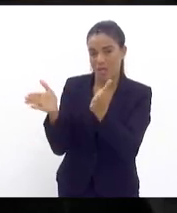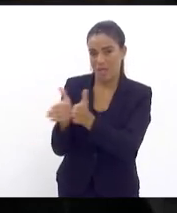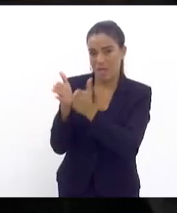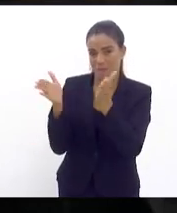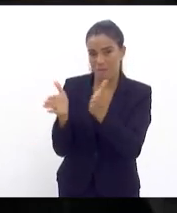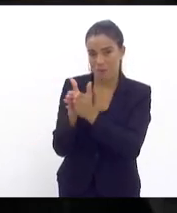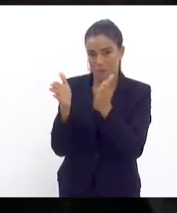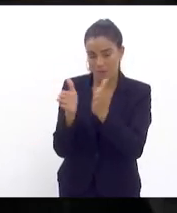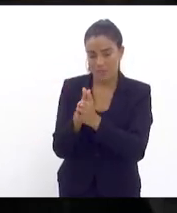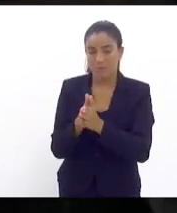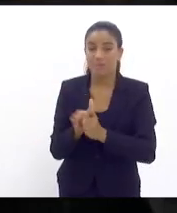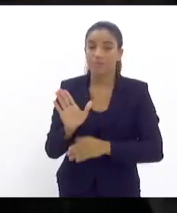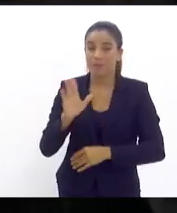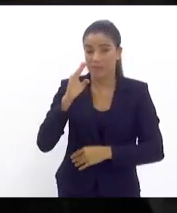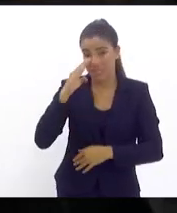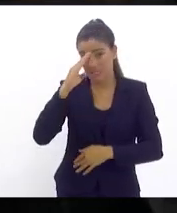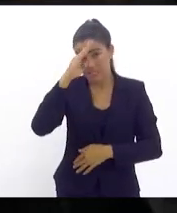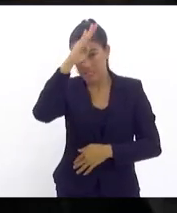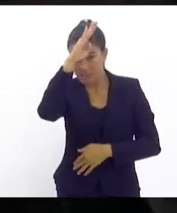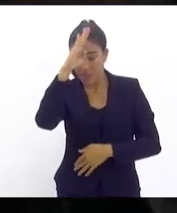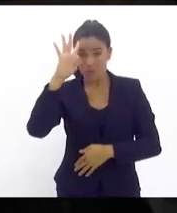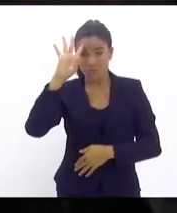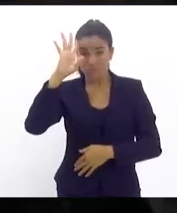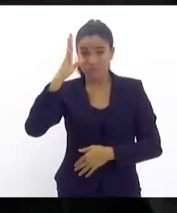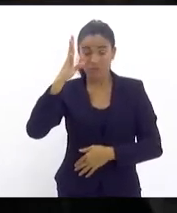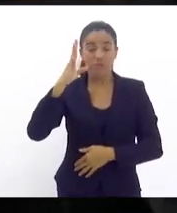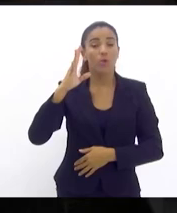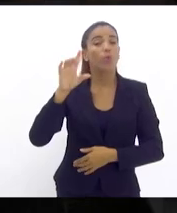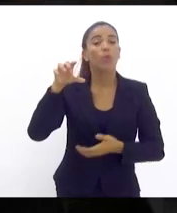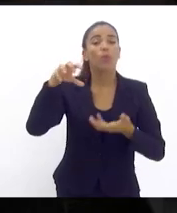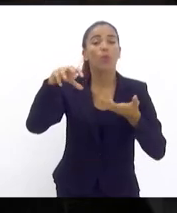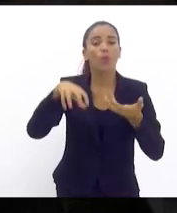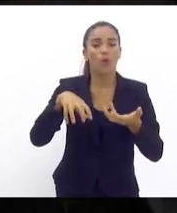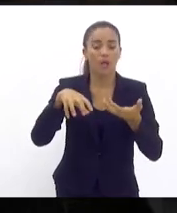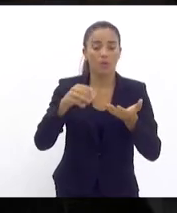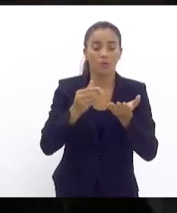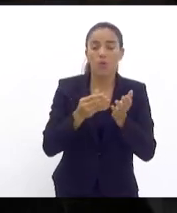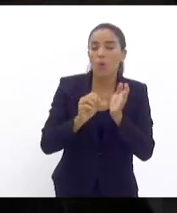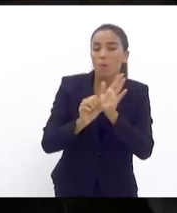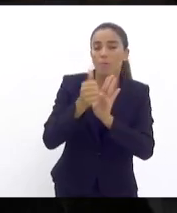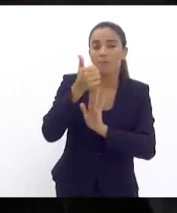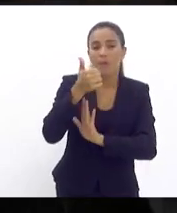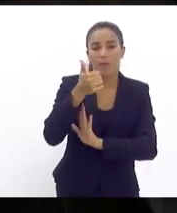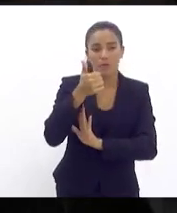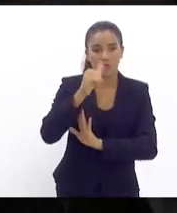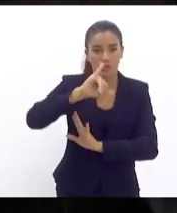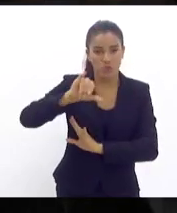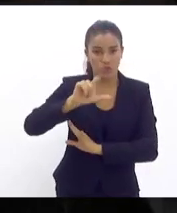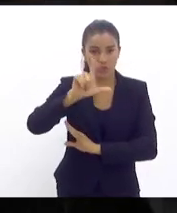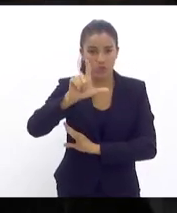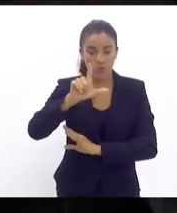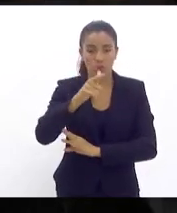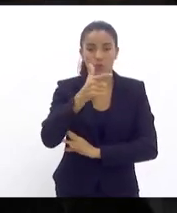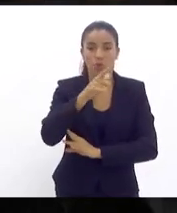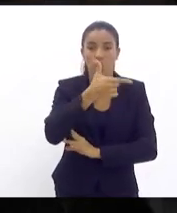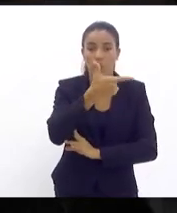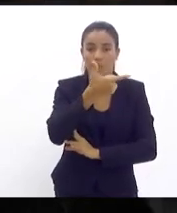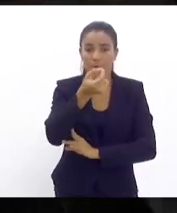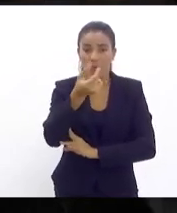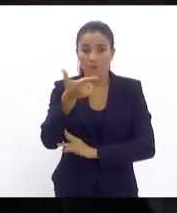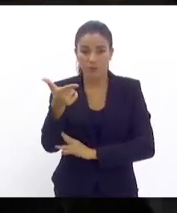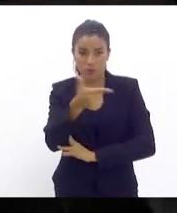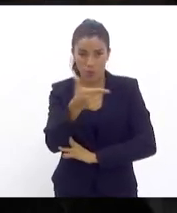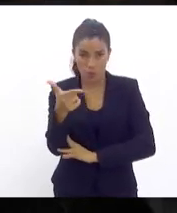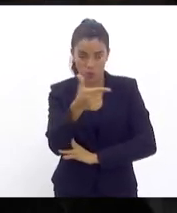do Bolsonaro com o Congresso Nacional a partir de 1º de julho de 2022 e com